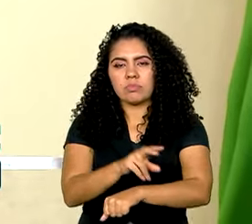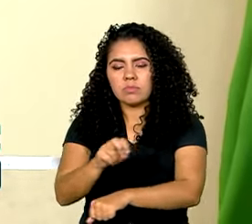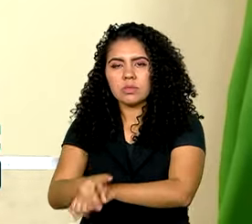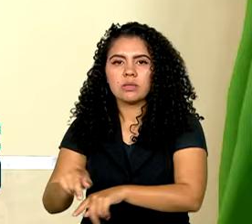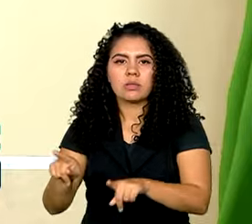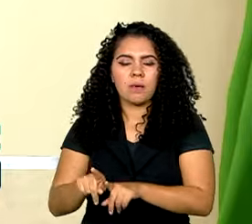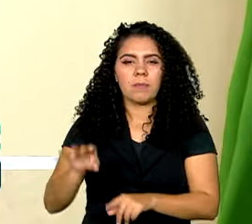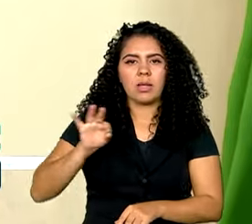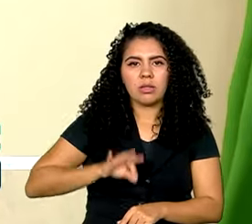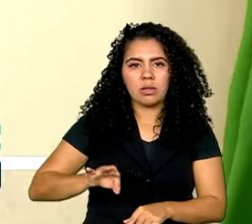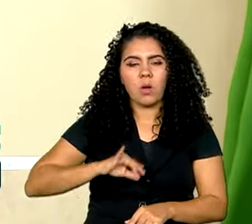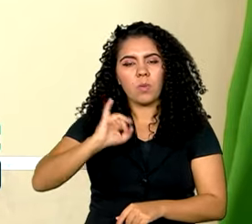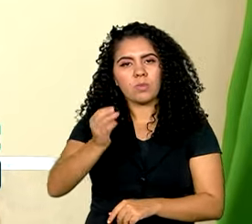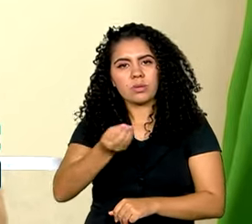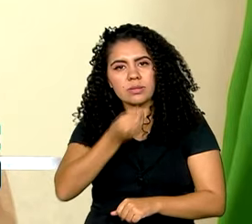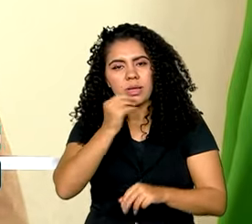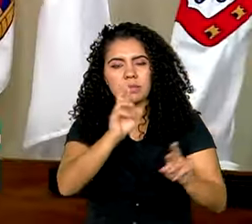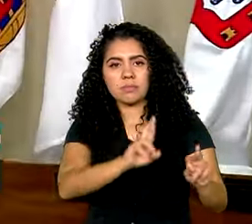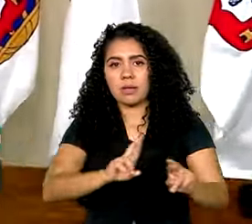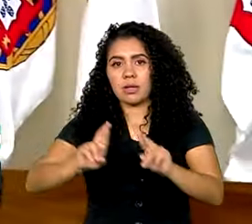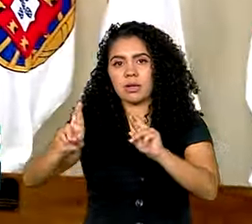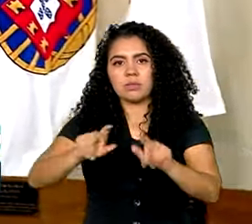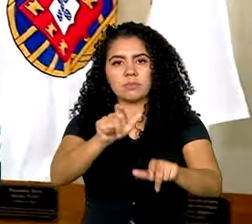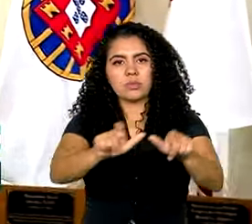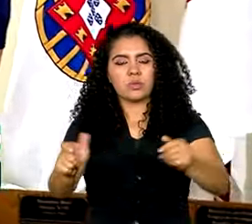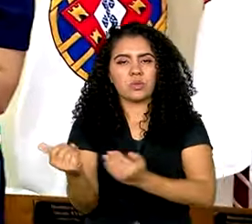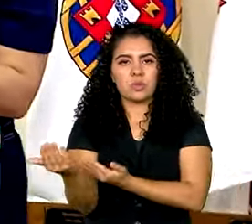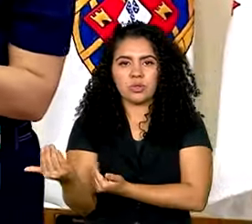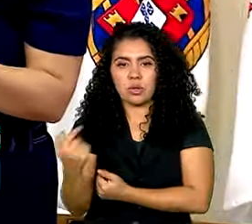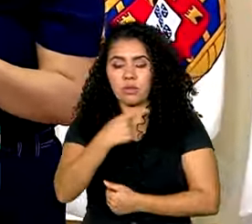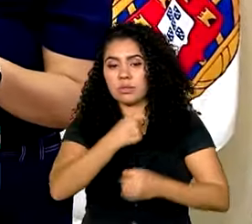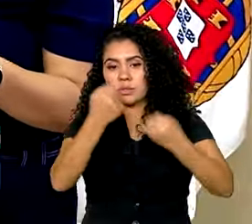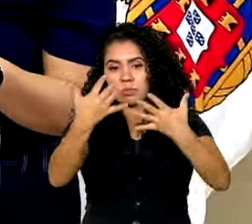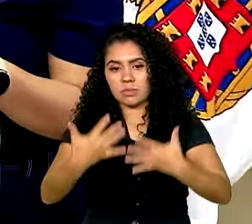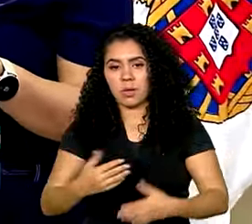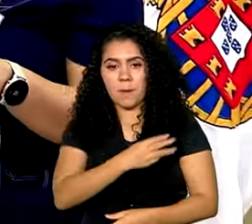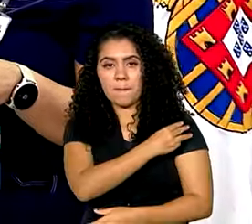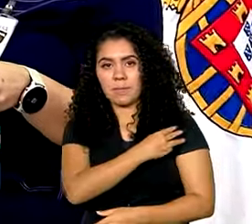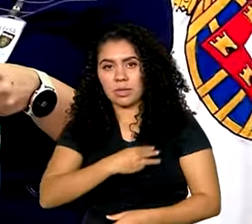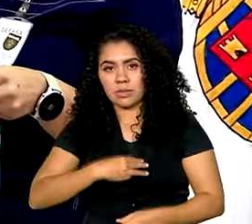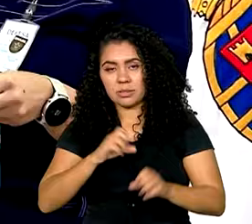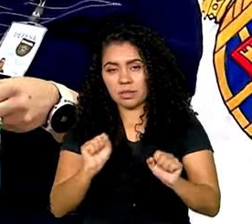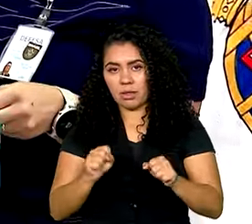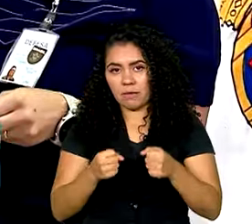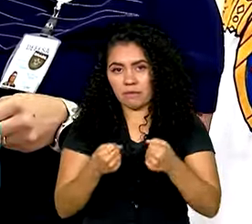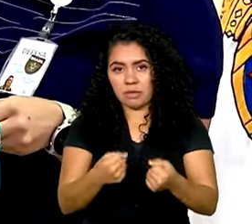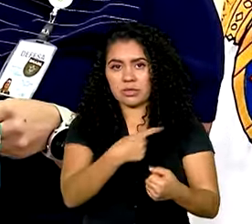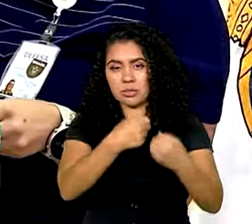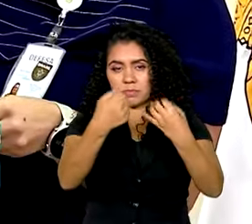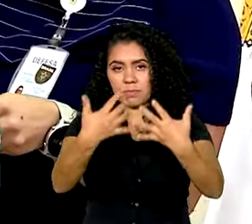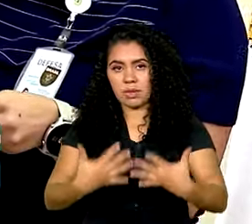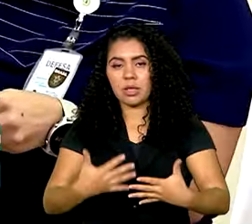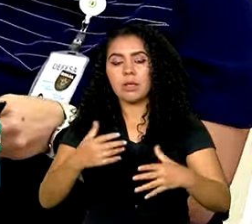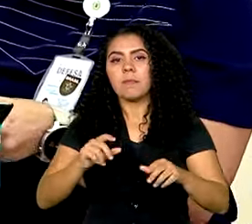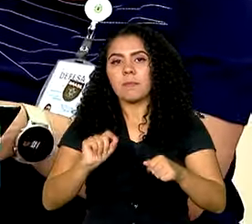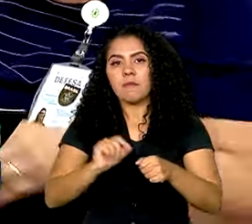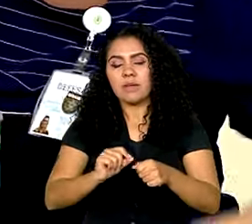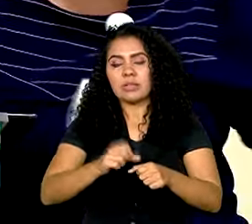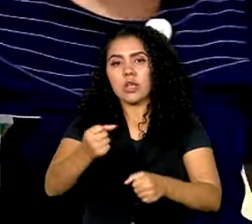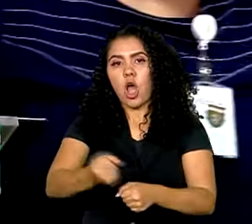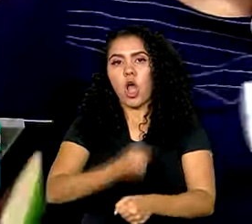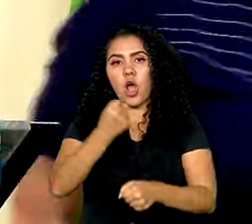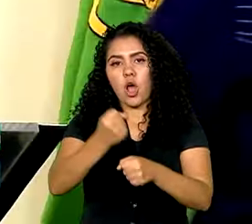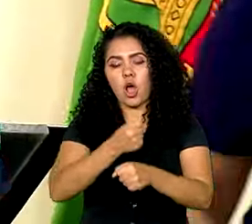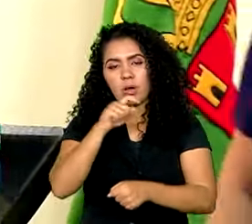oportunidade e esperança positiva para os nossos jovens. Segundo o ministro da Defesa, para a realização das obras, foram levados em